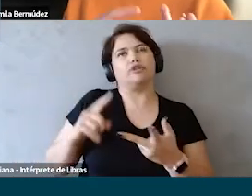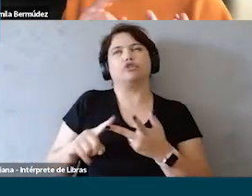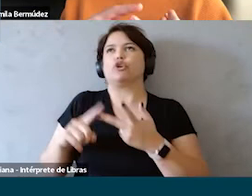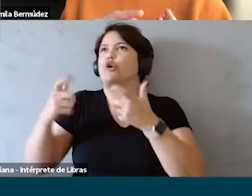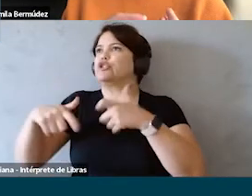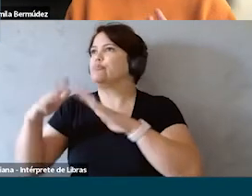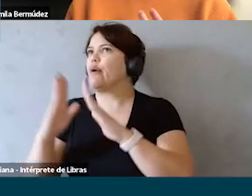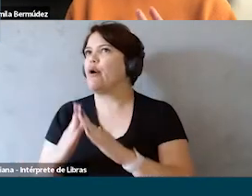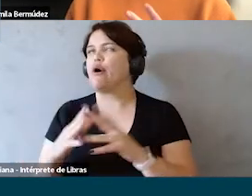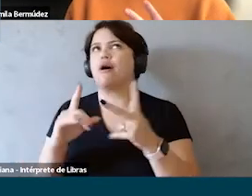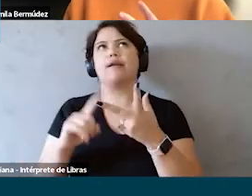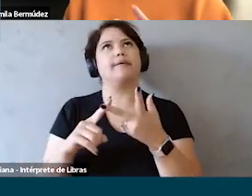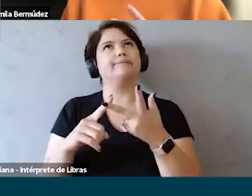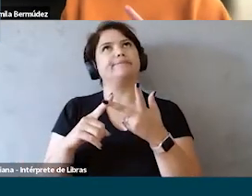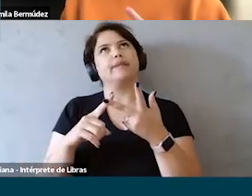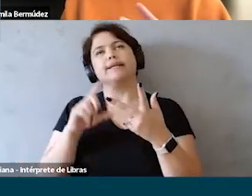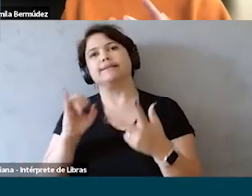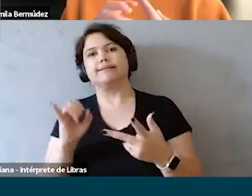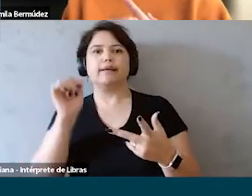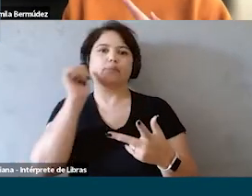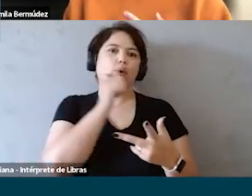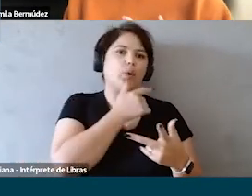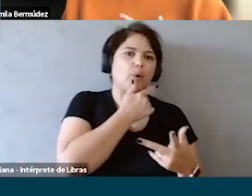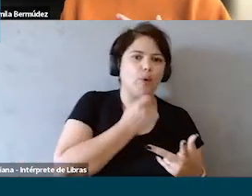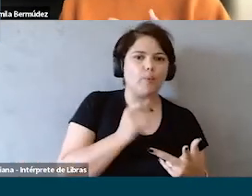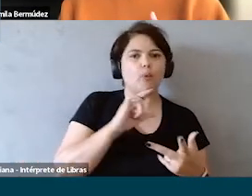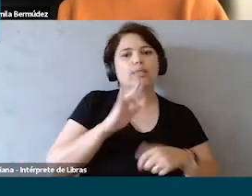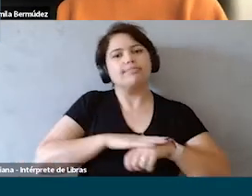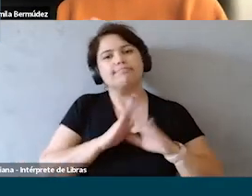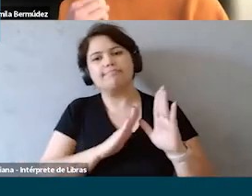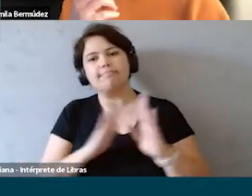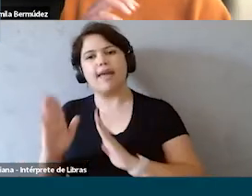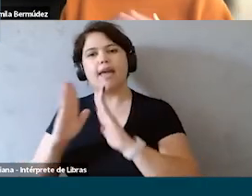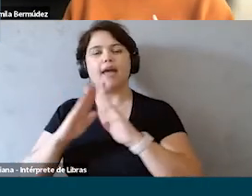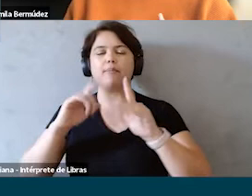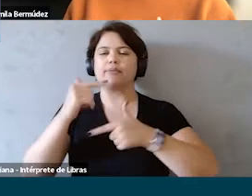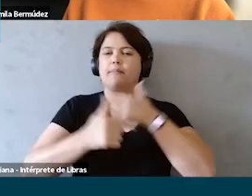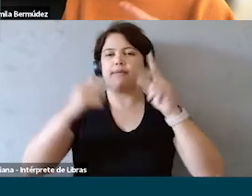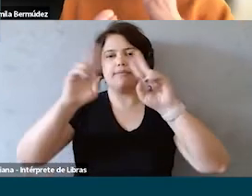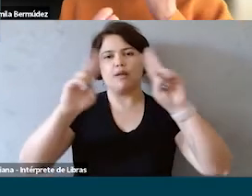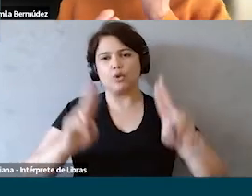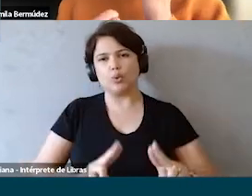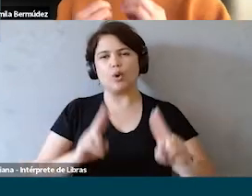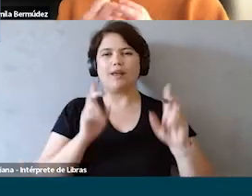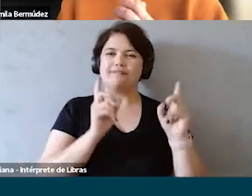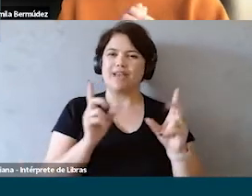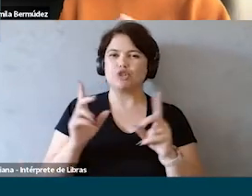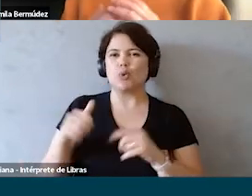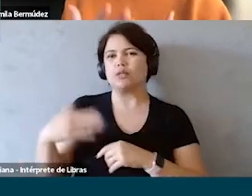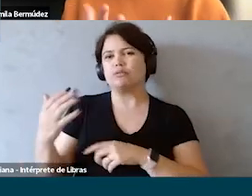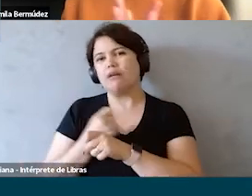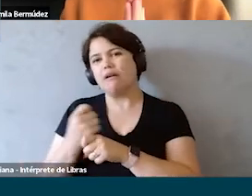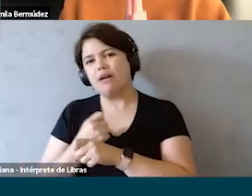idade, de sexo, de quanto tempo ela estava na natura, de que nível na natura ela estava